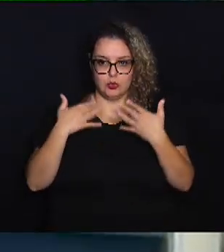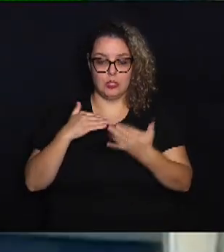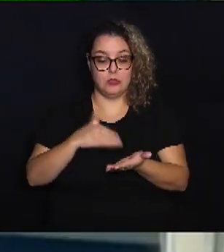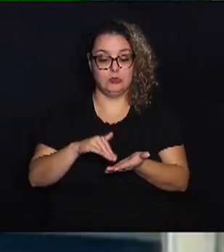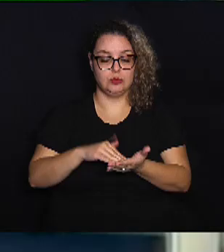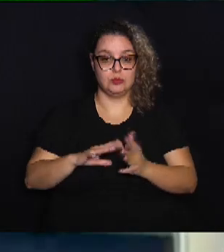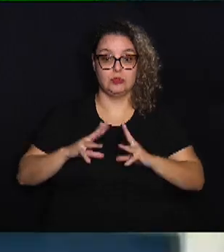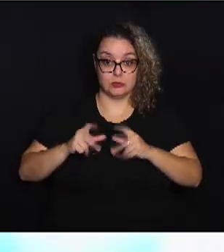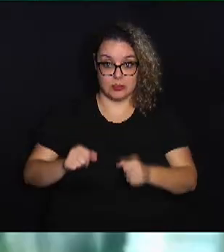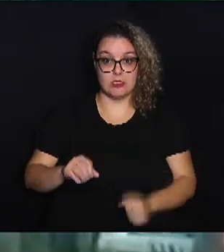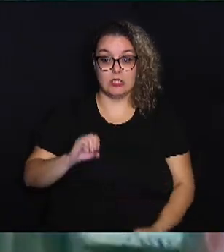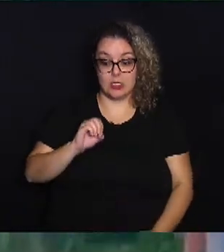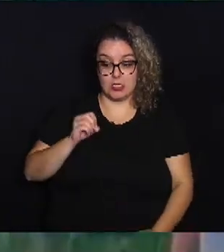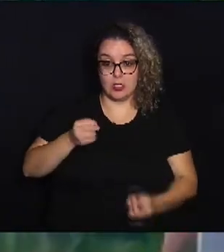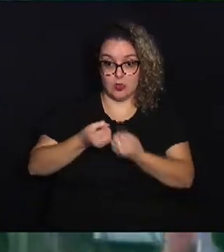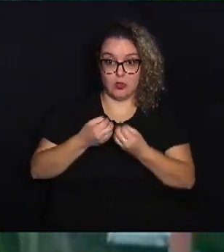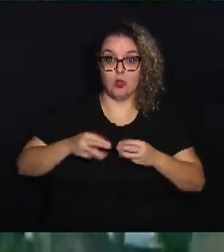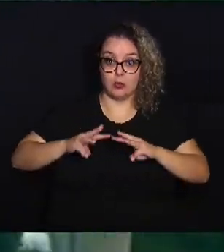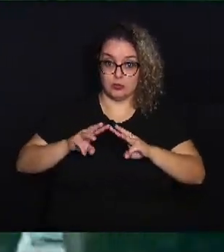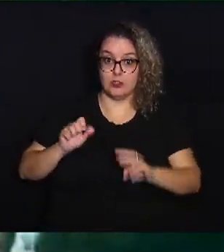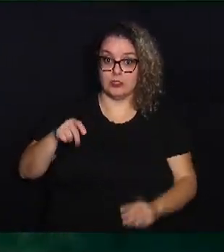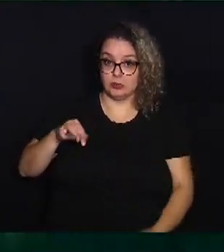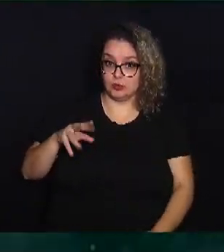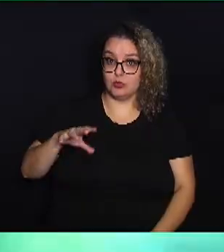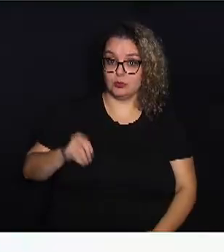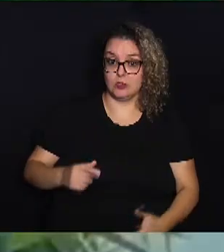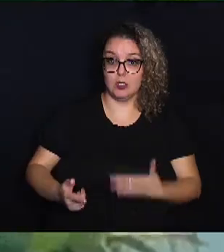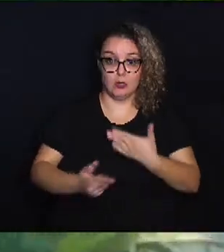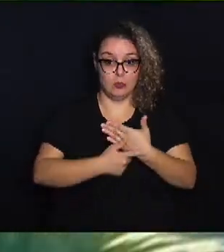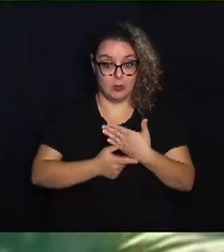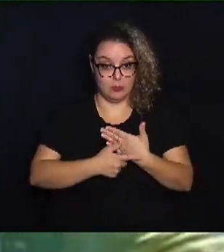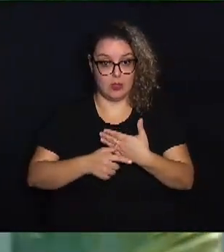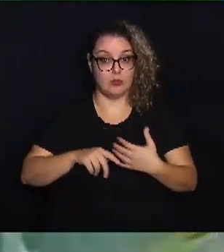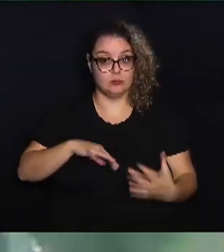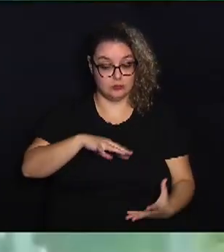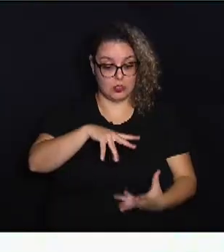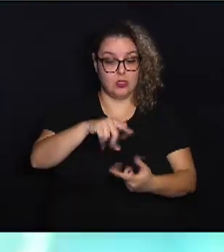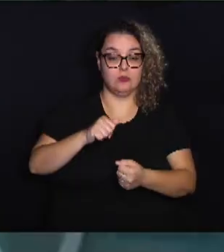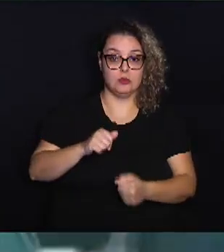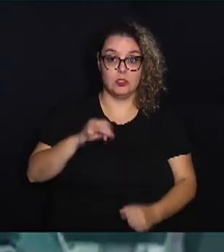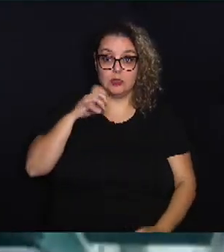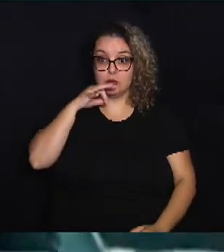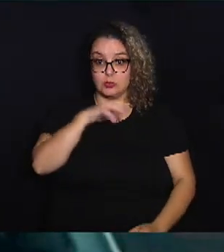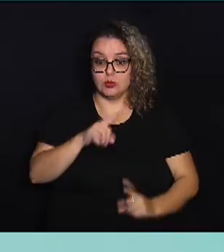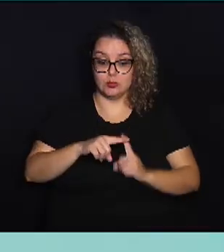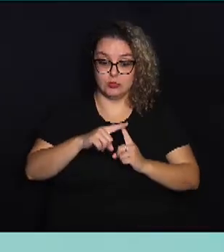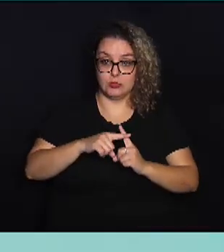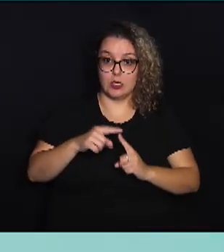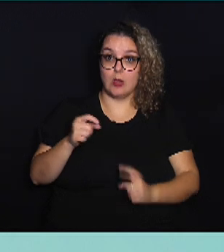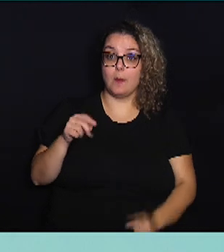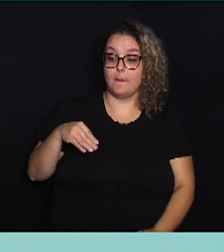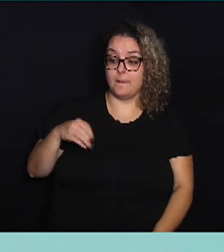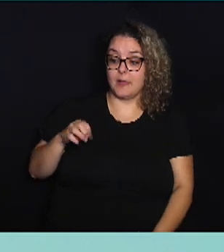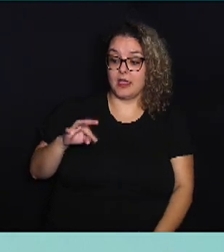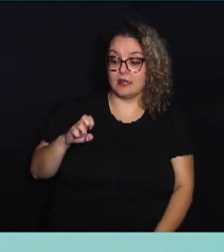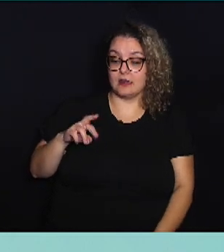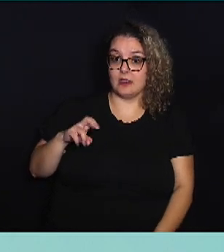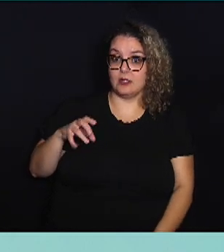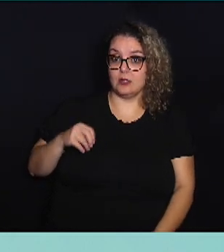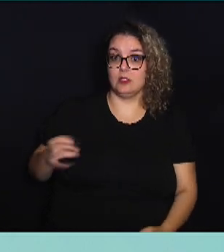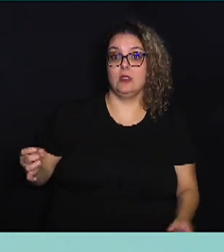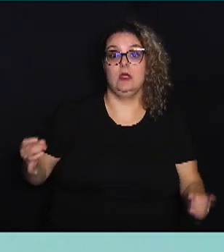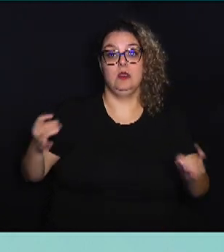-geral da ONU, António Guterres, comparou o papel da humanidade no aquecimento global ao meteoro que exterminou os